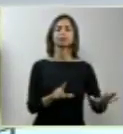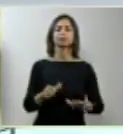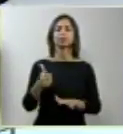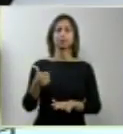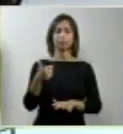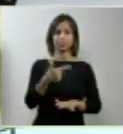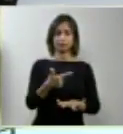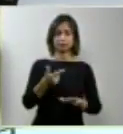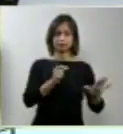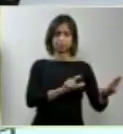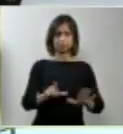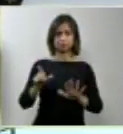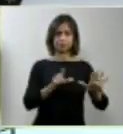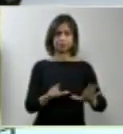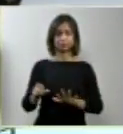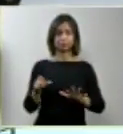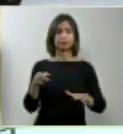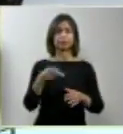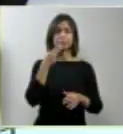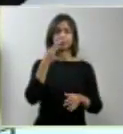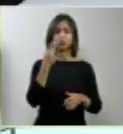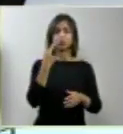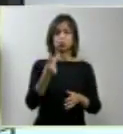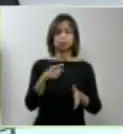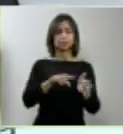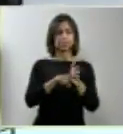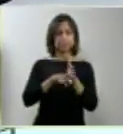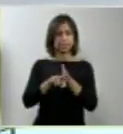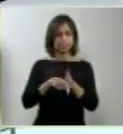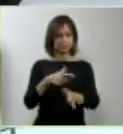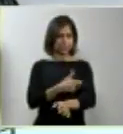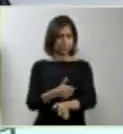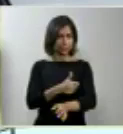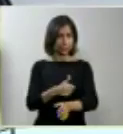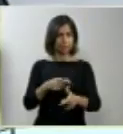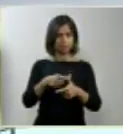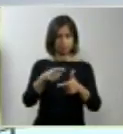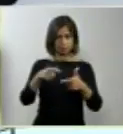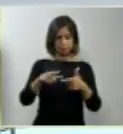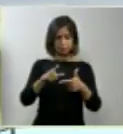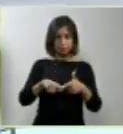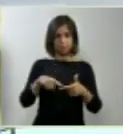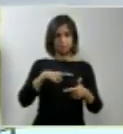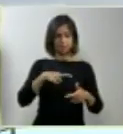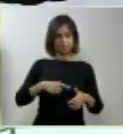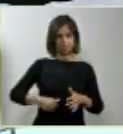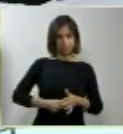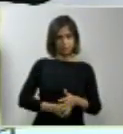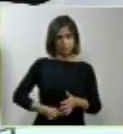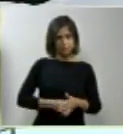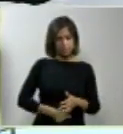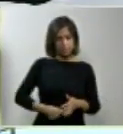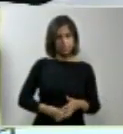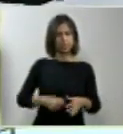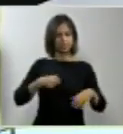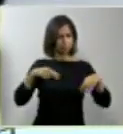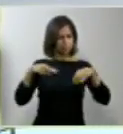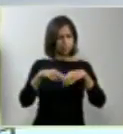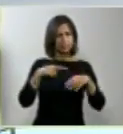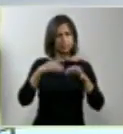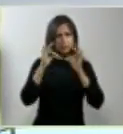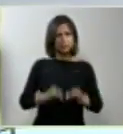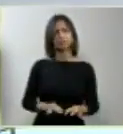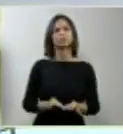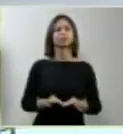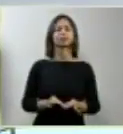dois exames ecográficos por ecografistas experientes, nós temos um diagnóstico de certeza. E